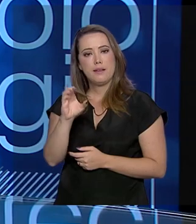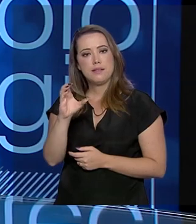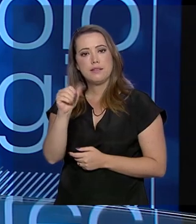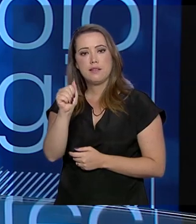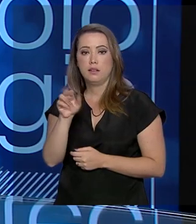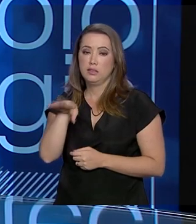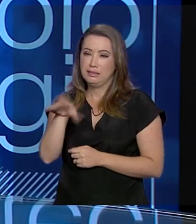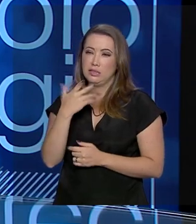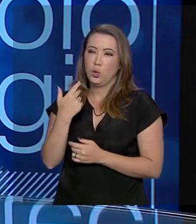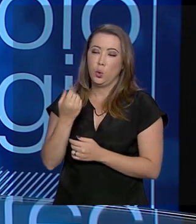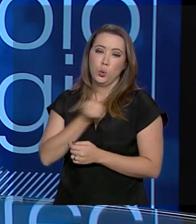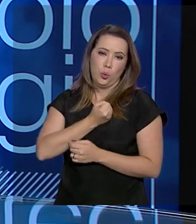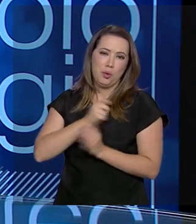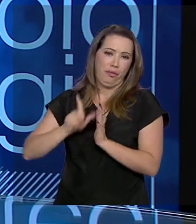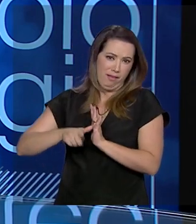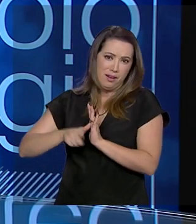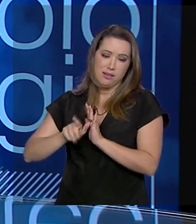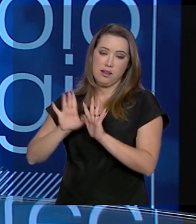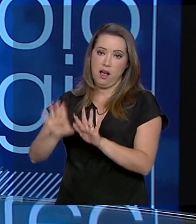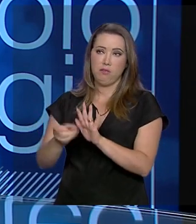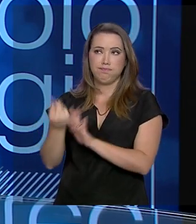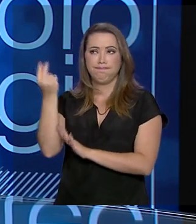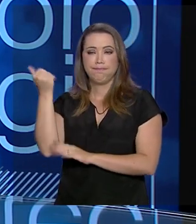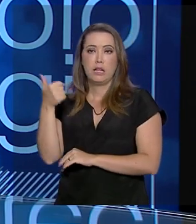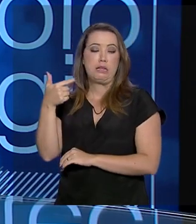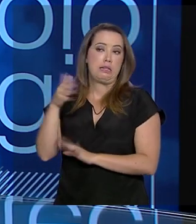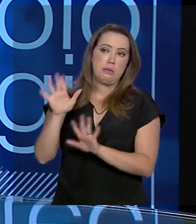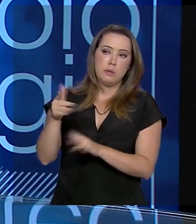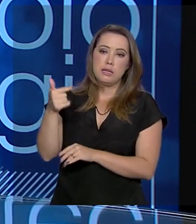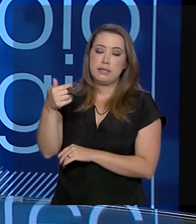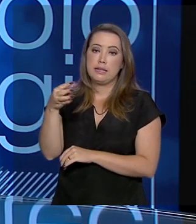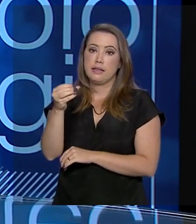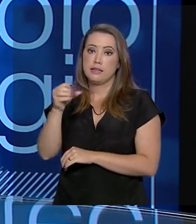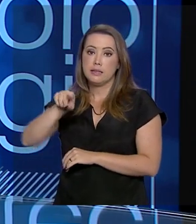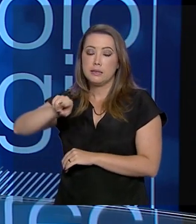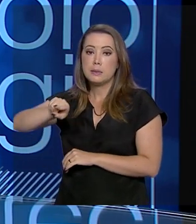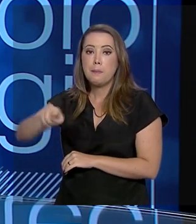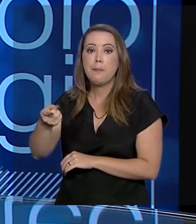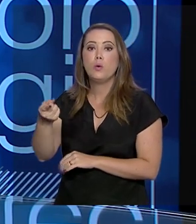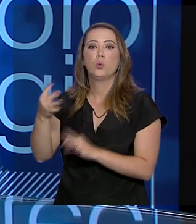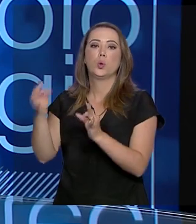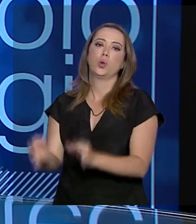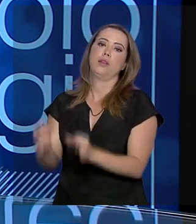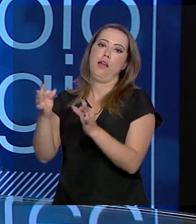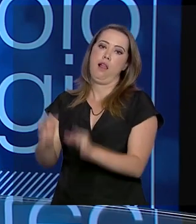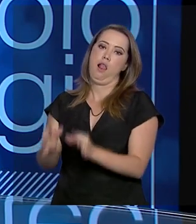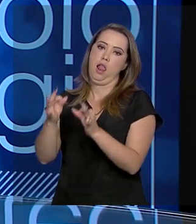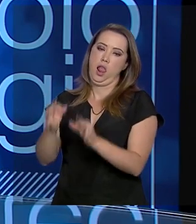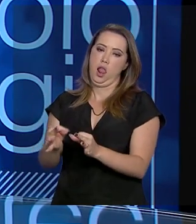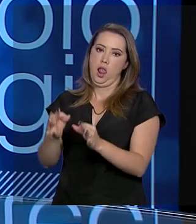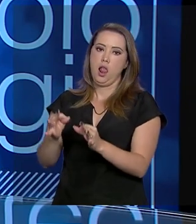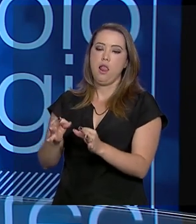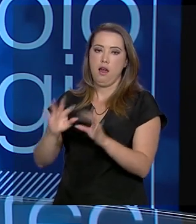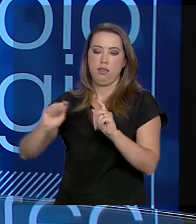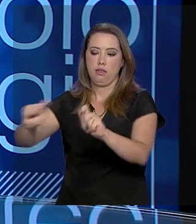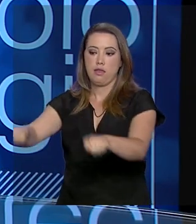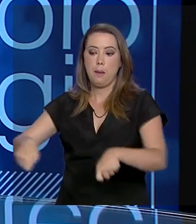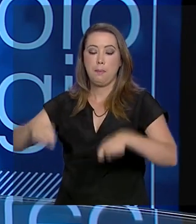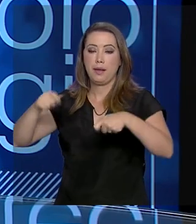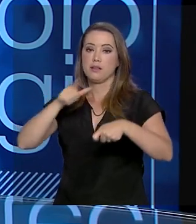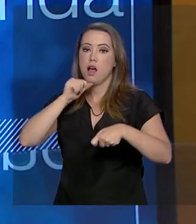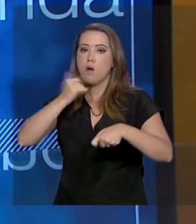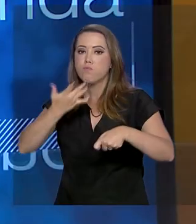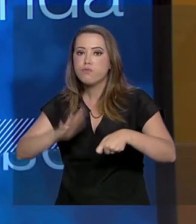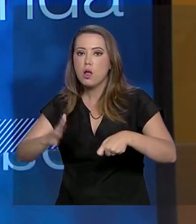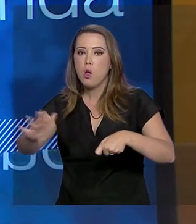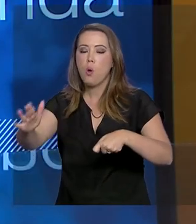fez, foi de aproximadamente 700 mil toneladas na pesca marinha, pesca extrativa que nós chamamos,